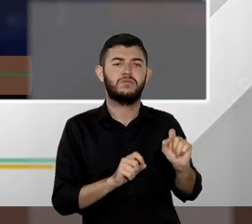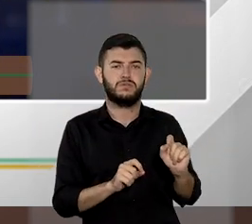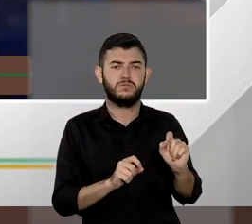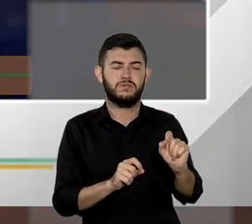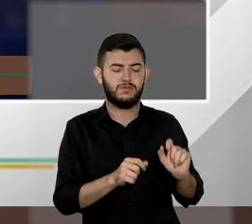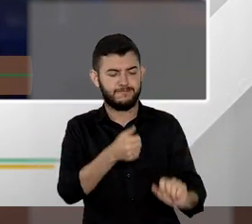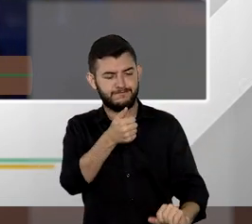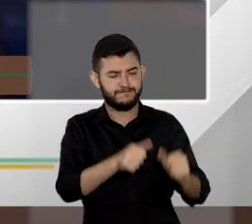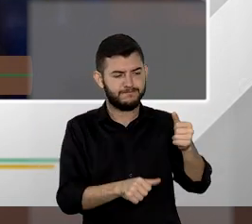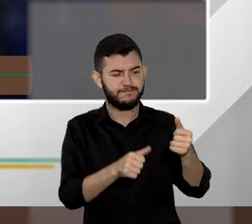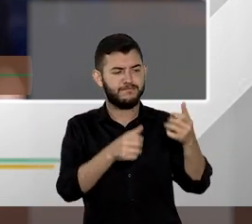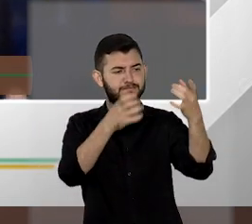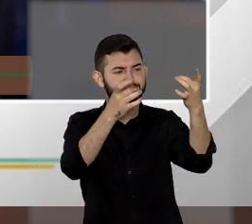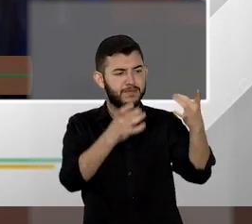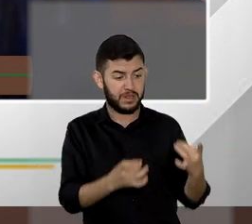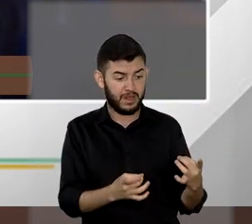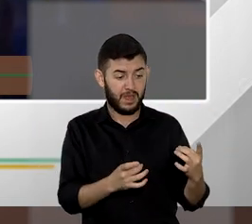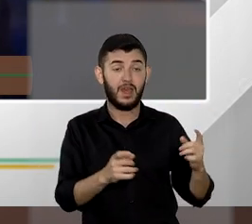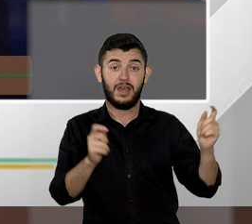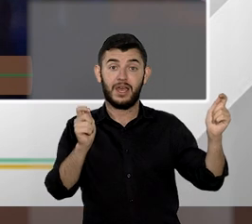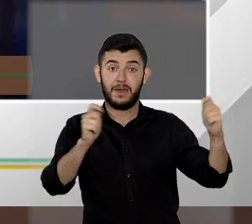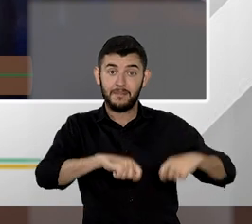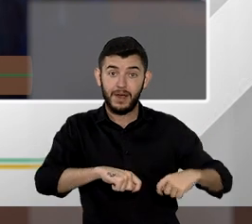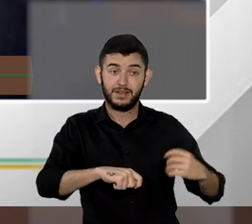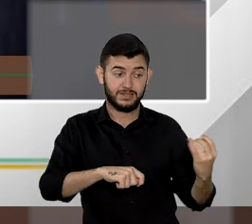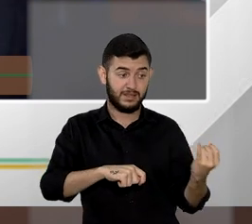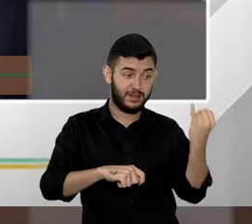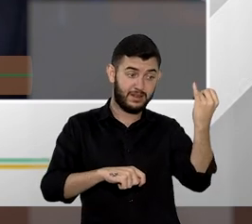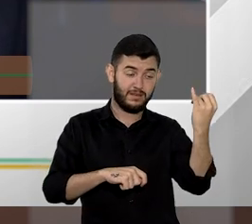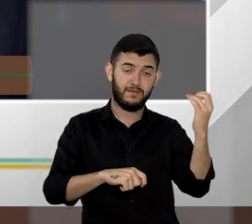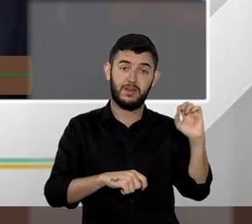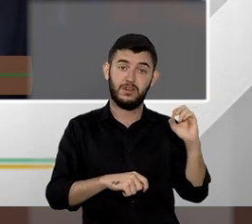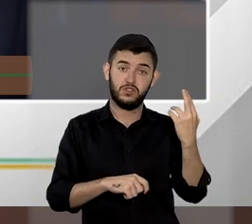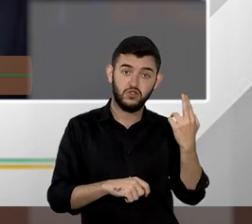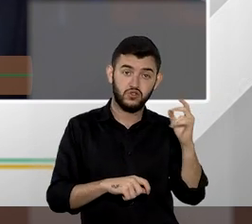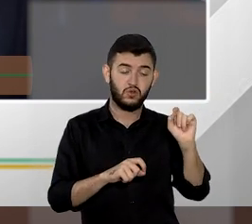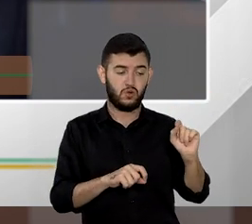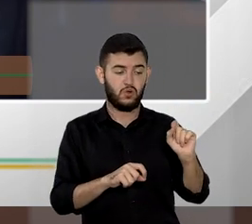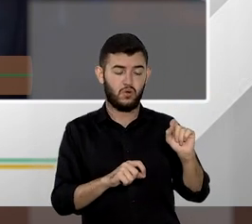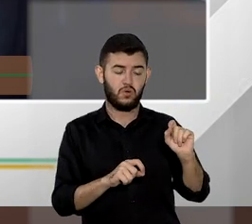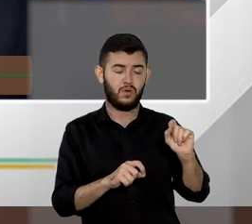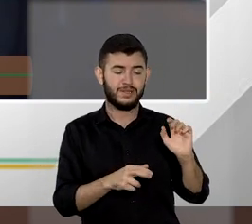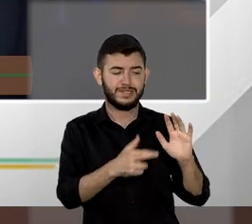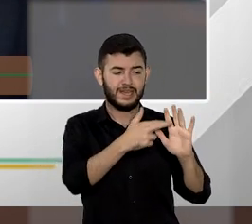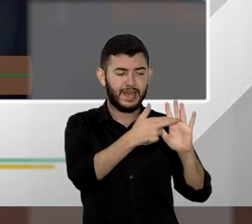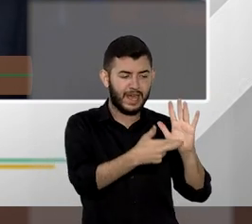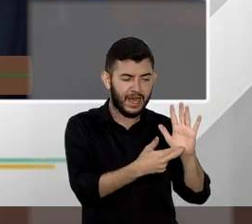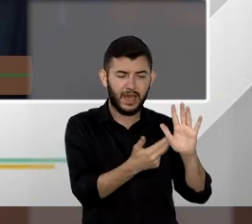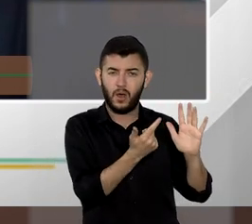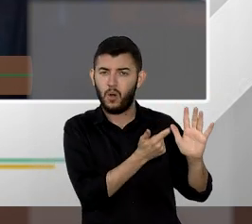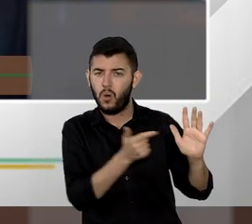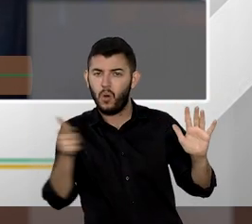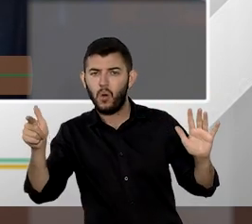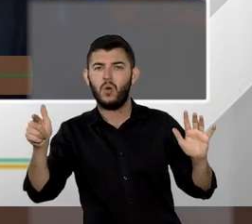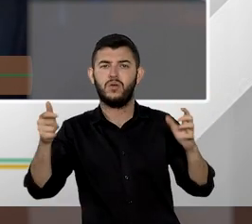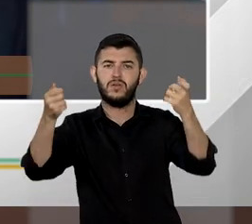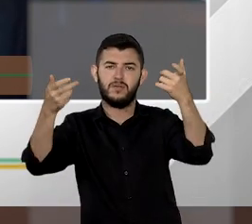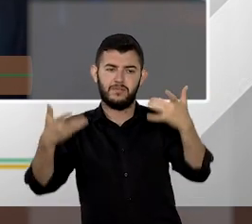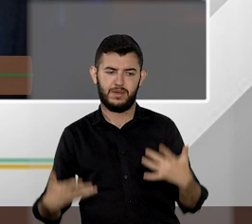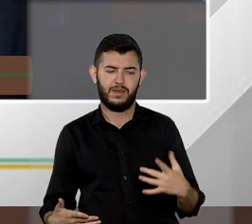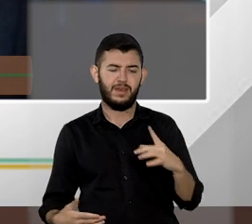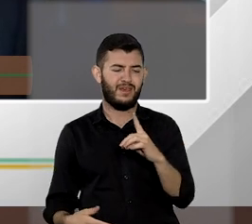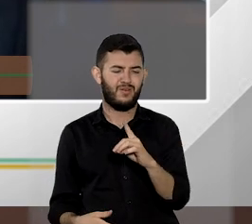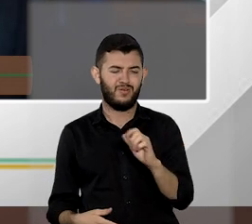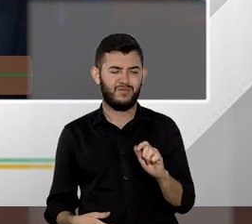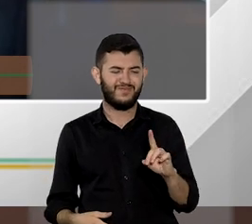da relevância capaz de junto com os outros requisitos e isso é um dado muito importante eu falei o professor Paulo